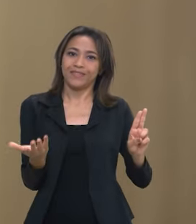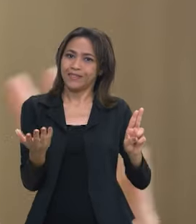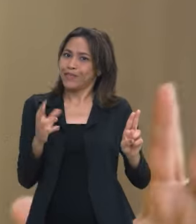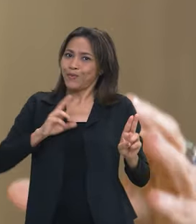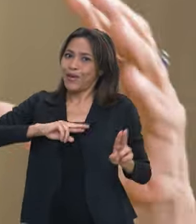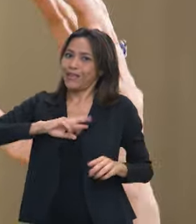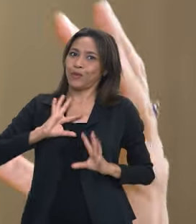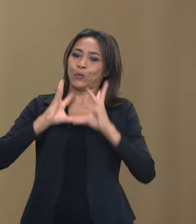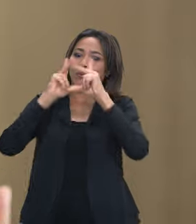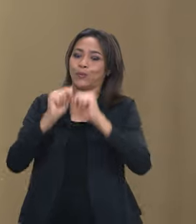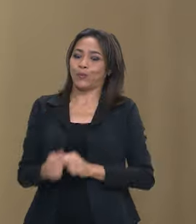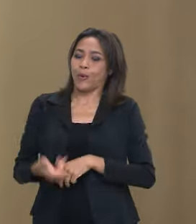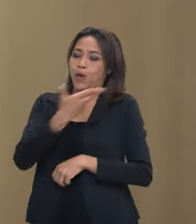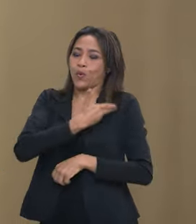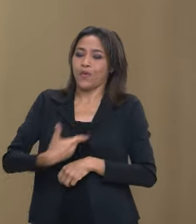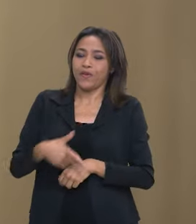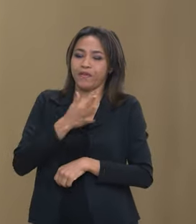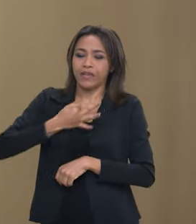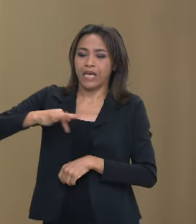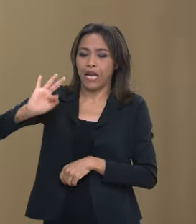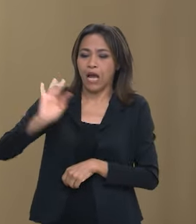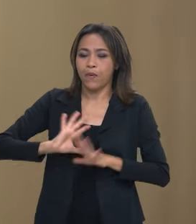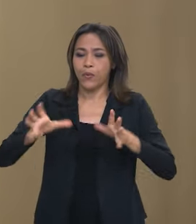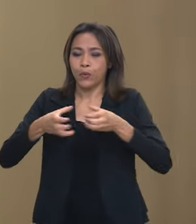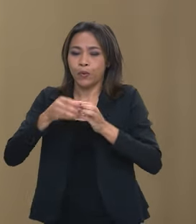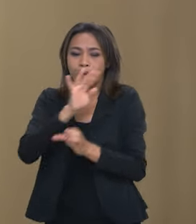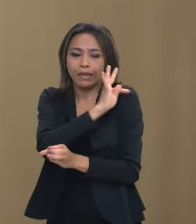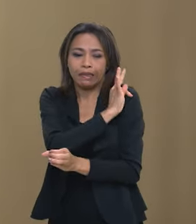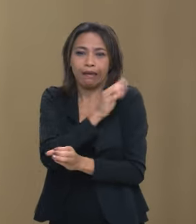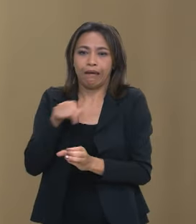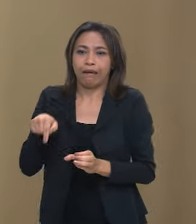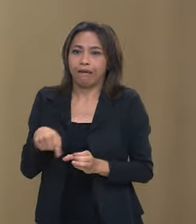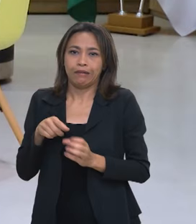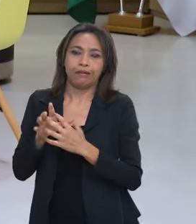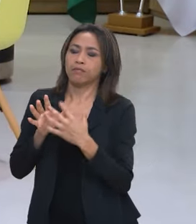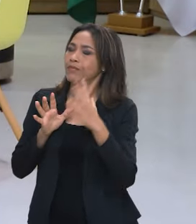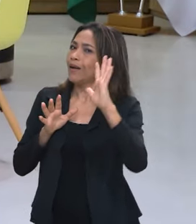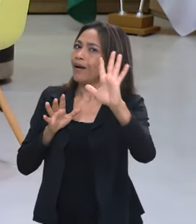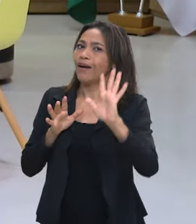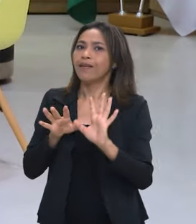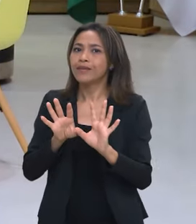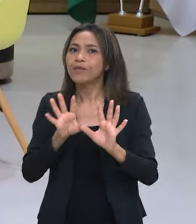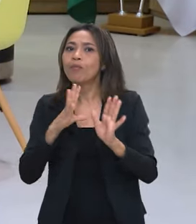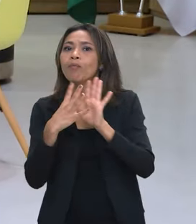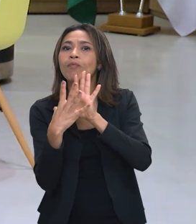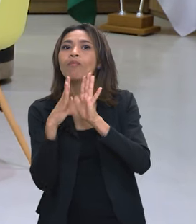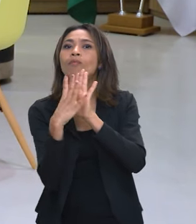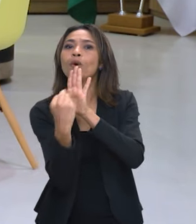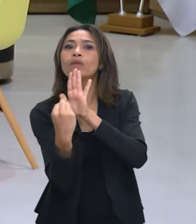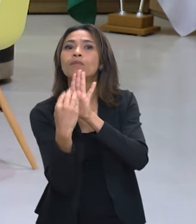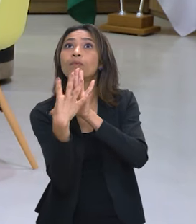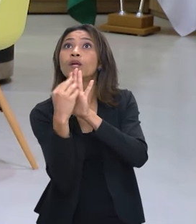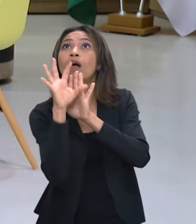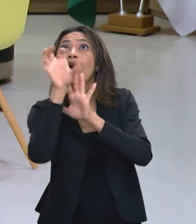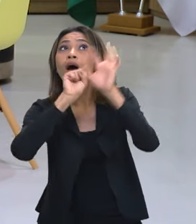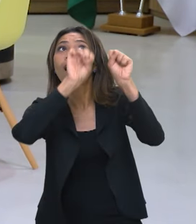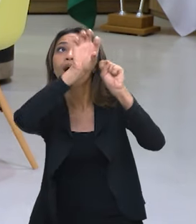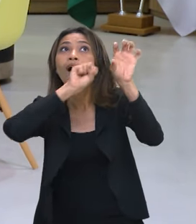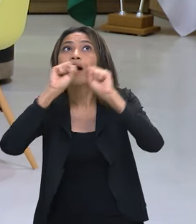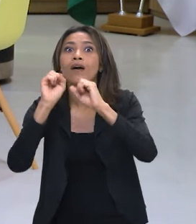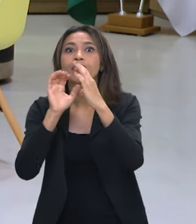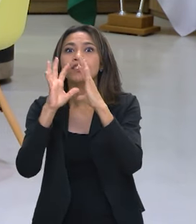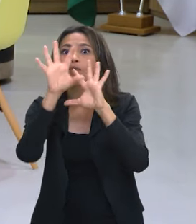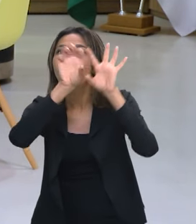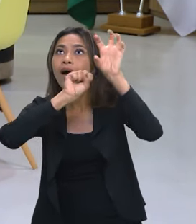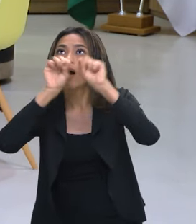nem é para vir do gabinete da equipe técnica do ministério por isso é tão importante esse encontro